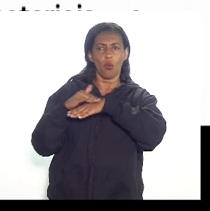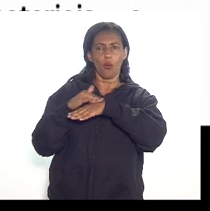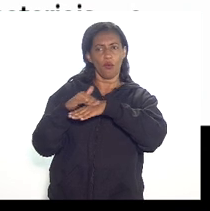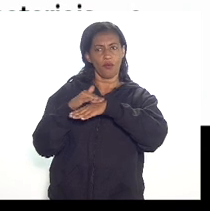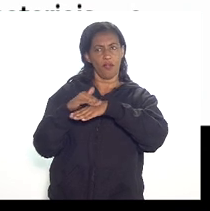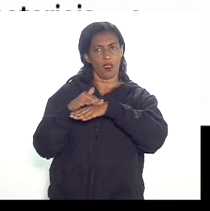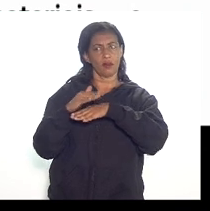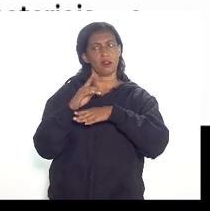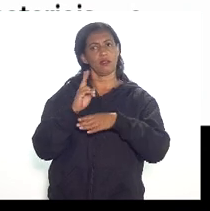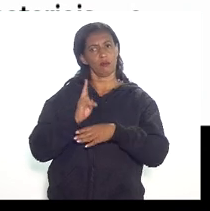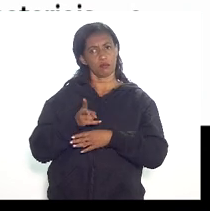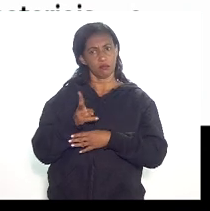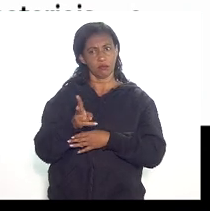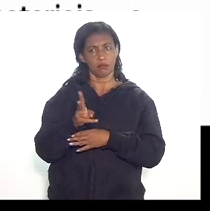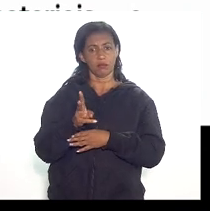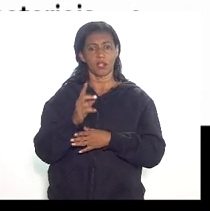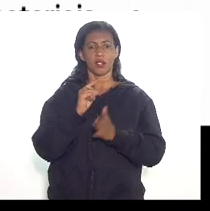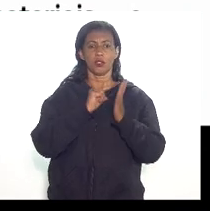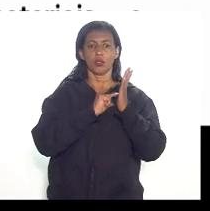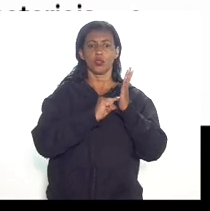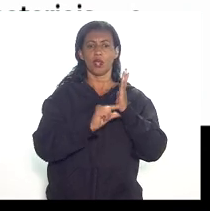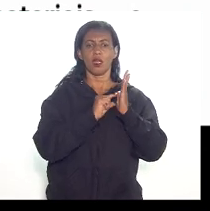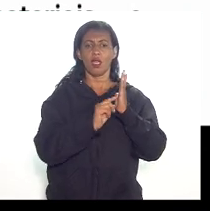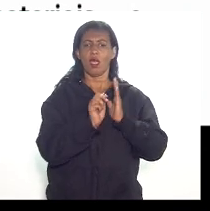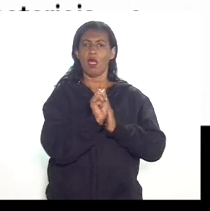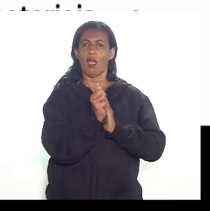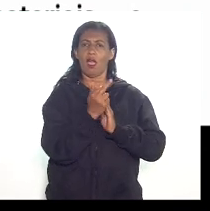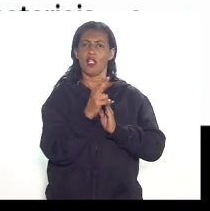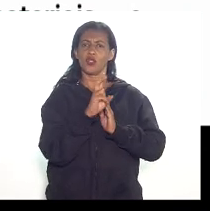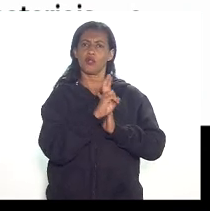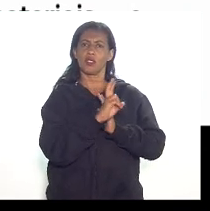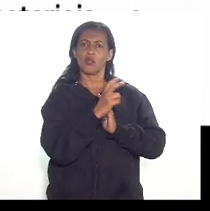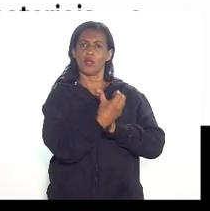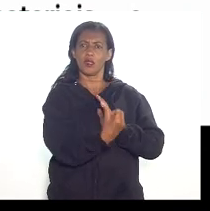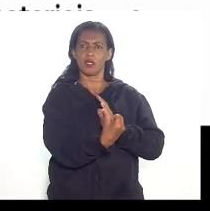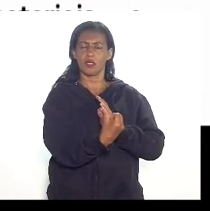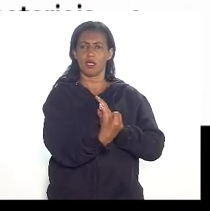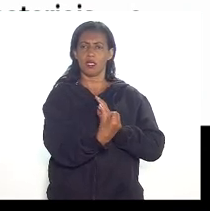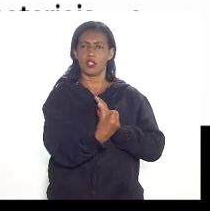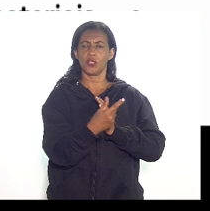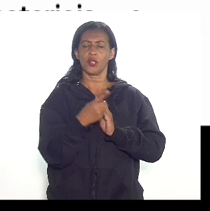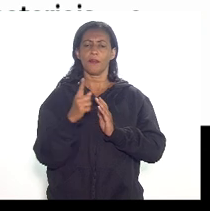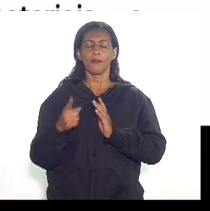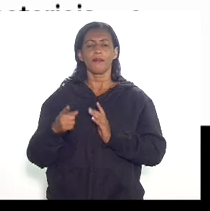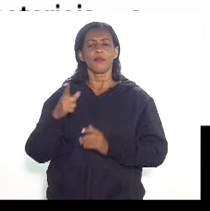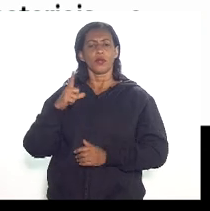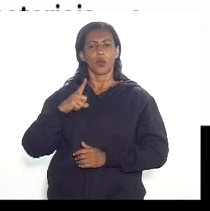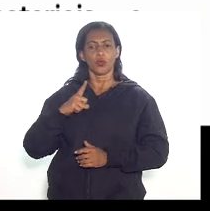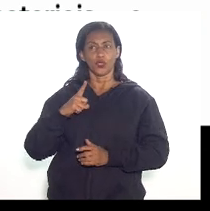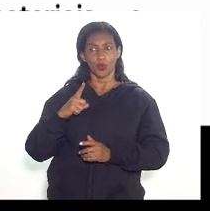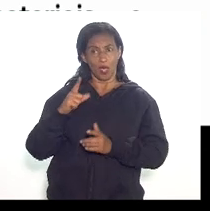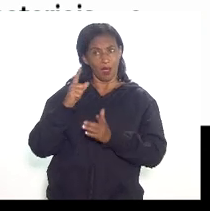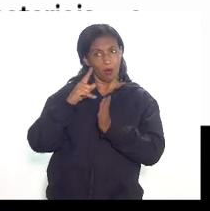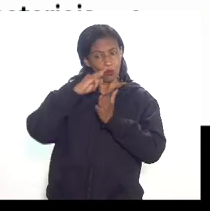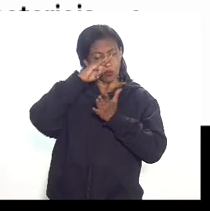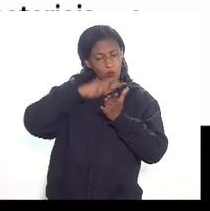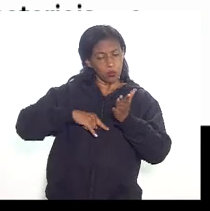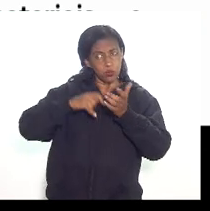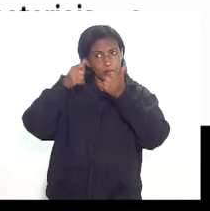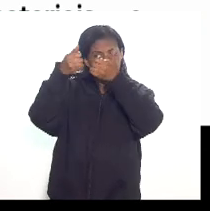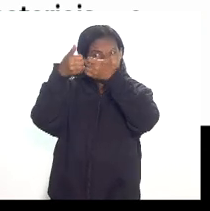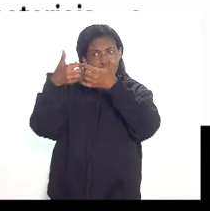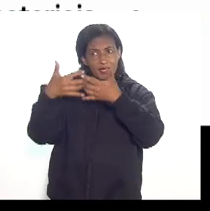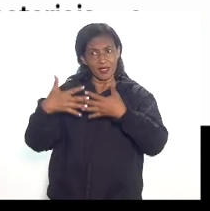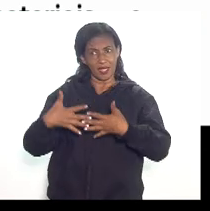e aí eu chamo atenção para o artigo 56 manter registros financeiros contábeis detalhados dos